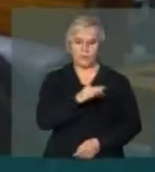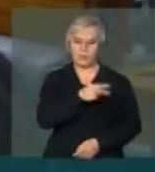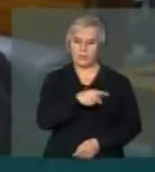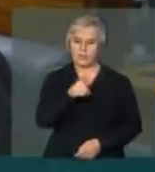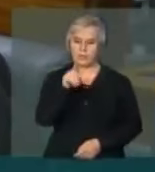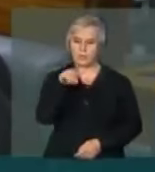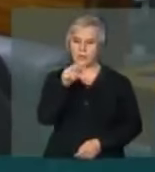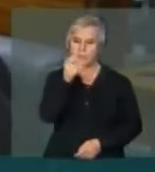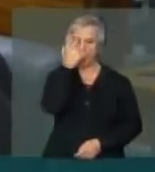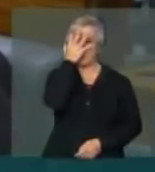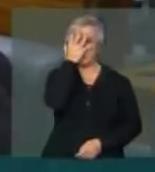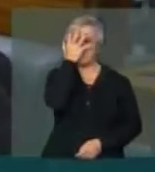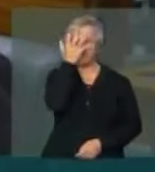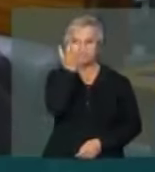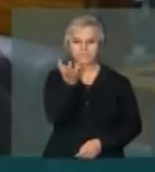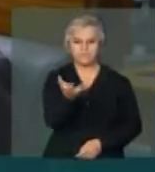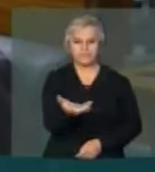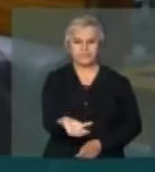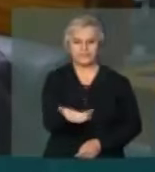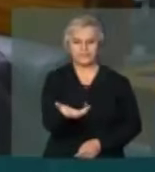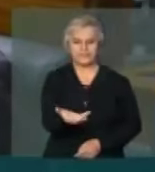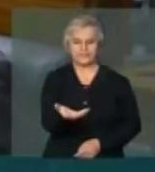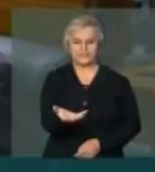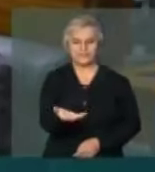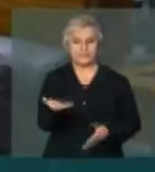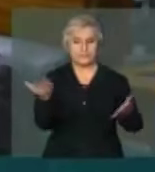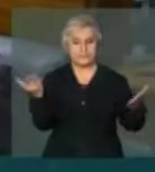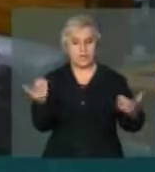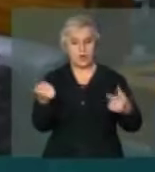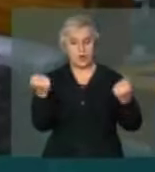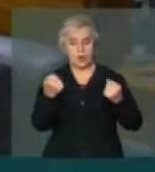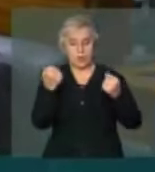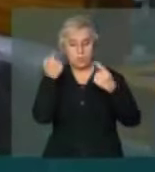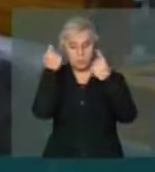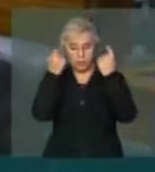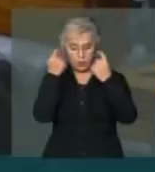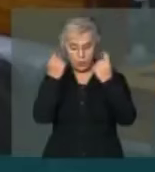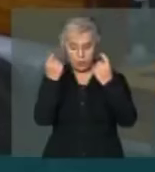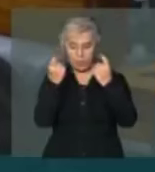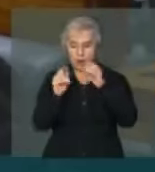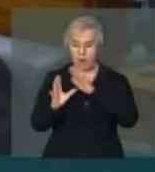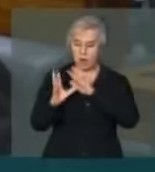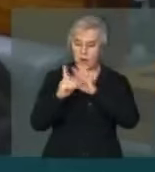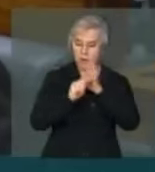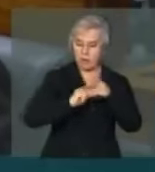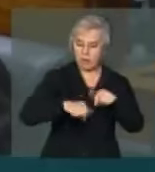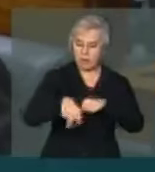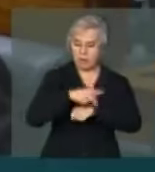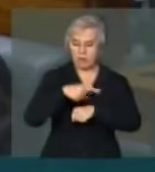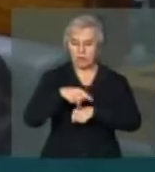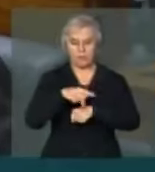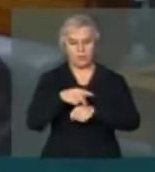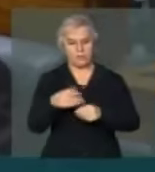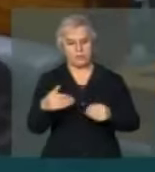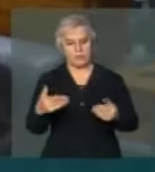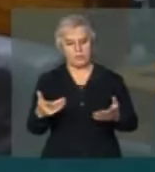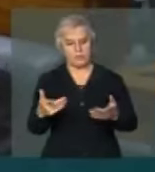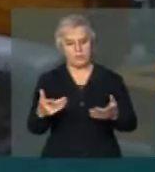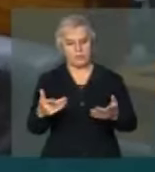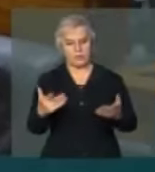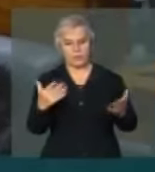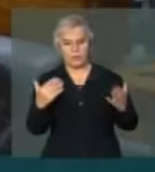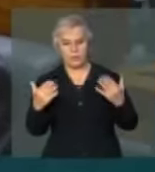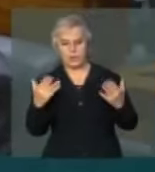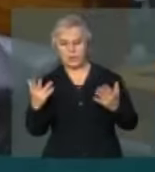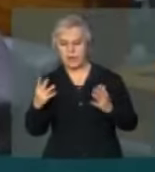caiu. E o PT tem mais que se preocupar com a corrupção, com os rumos do país, do que com as divergências internas do nosso